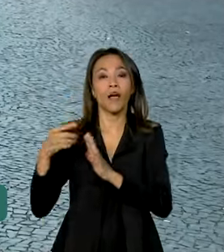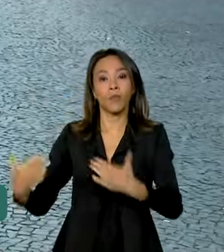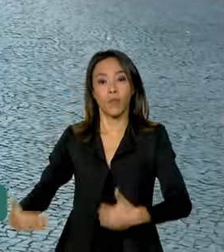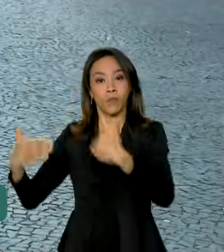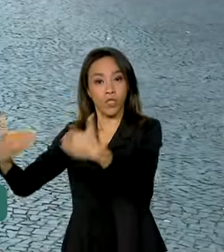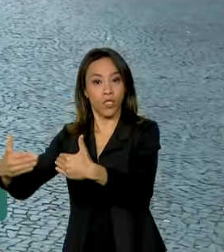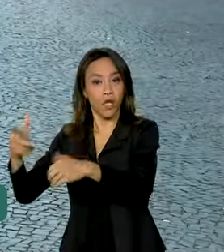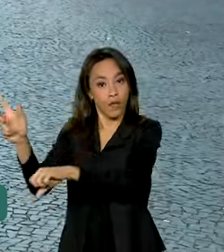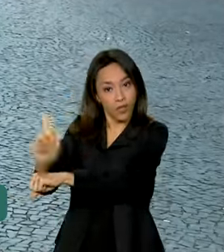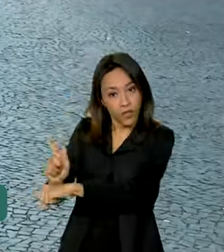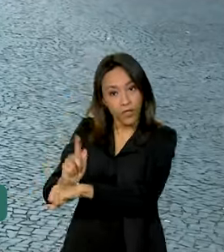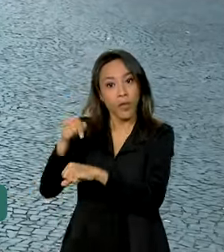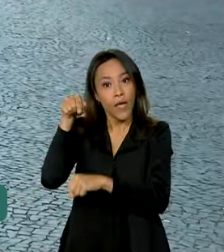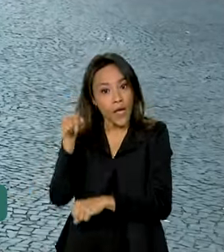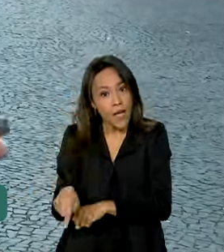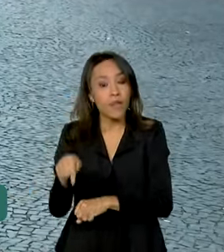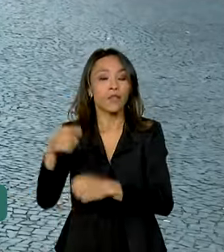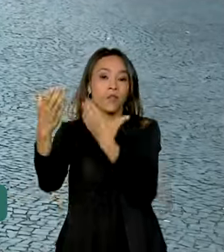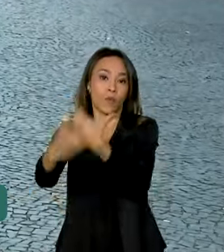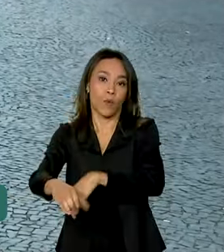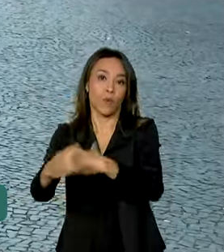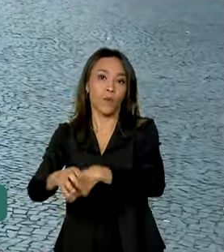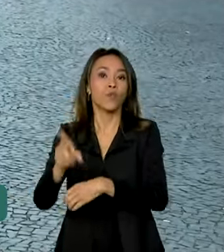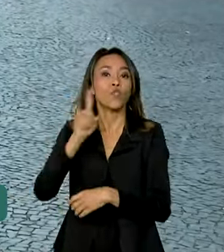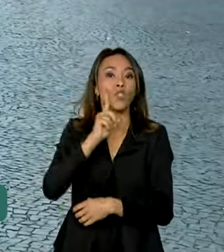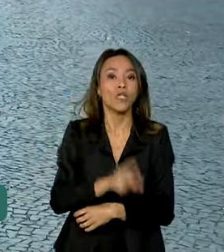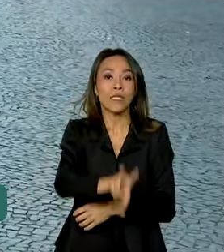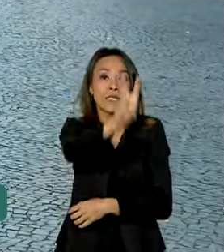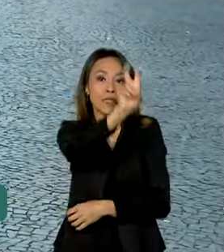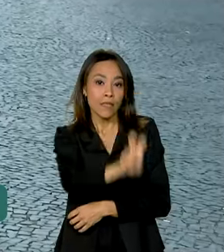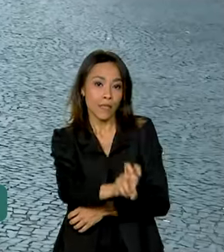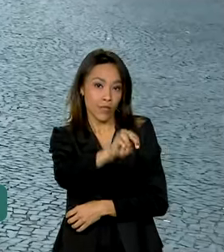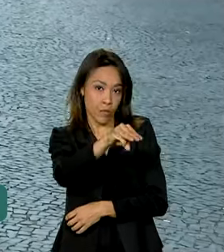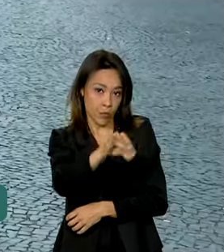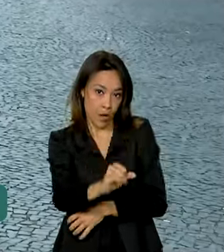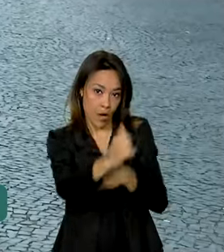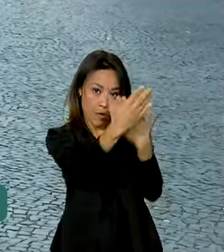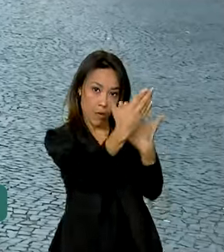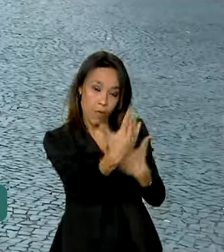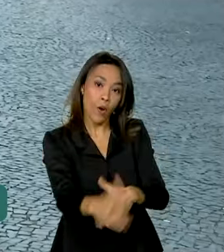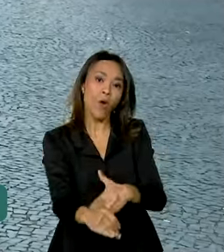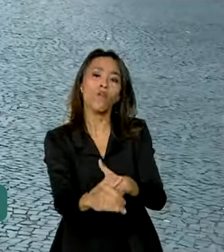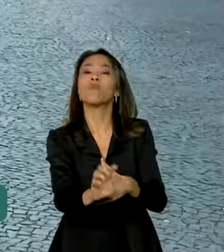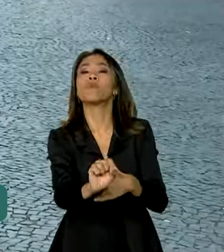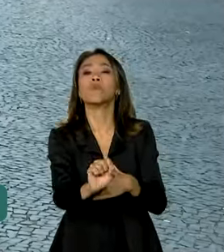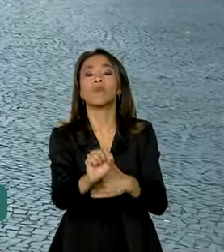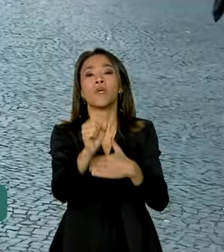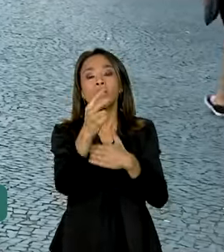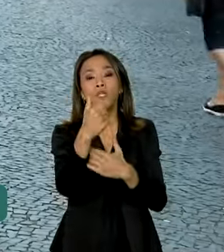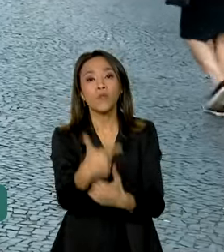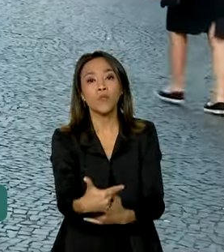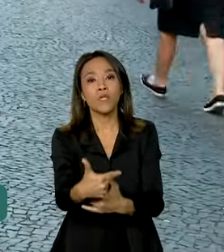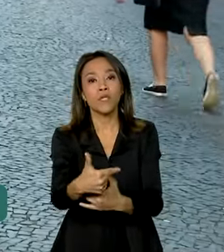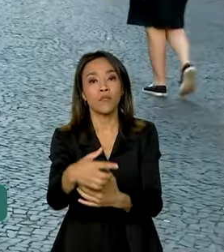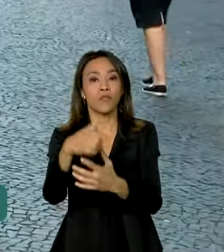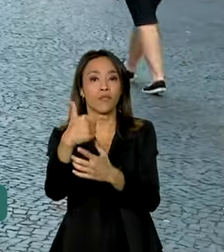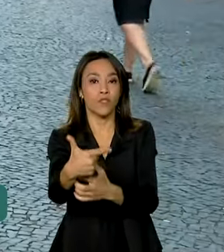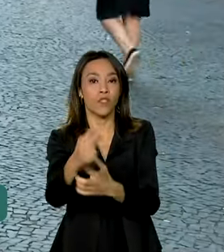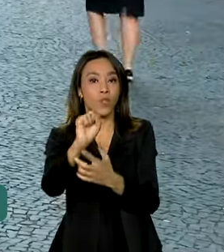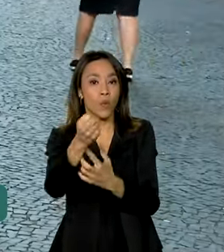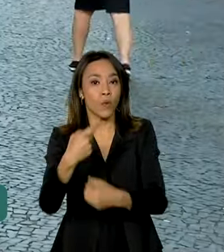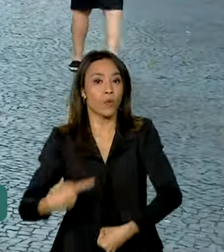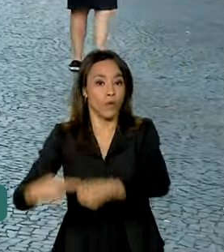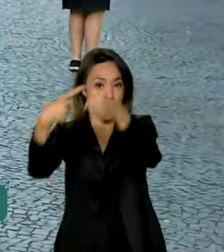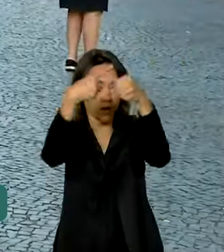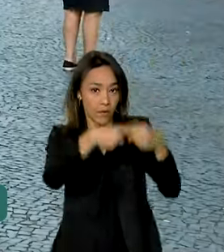Públicos. O concurso vai ser realizado no dia 5 de maio e a prova vai ser aplicada em 228 municípios,